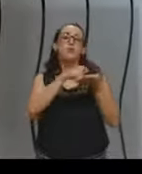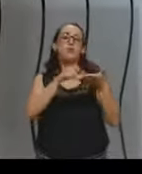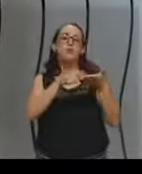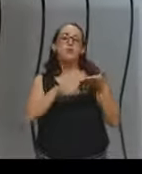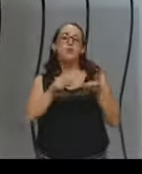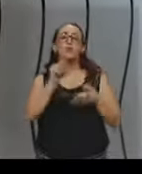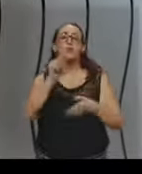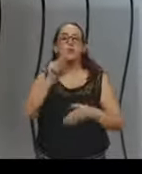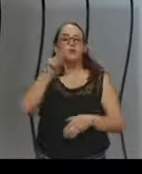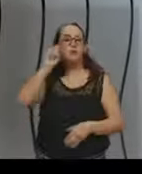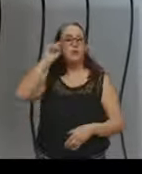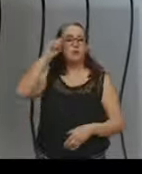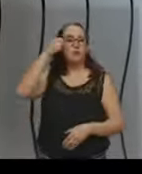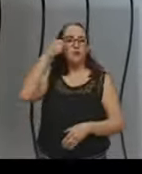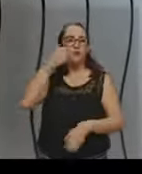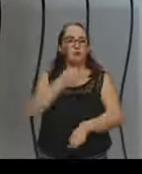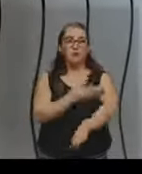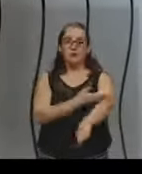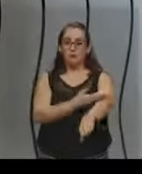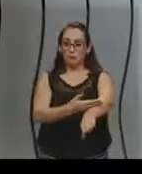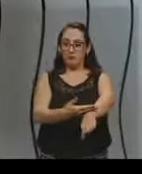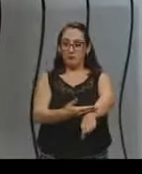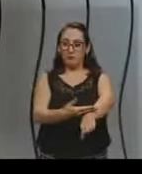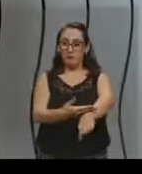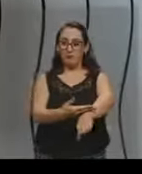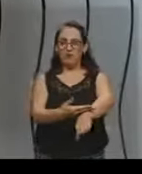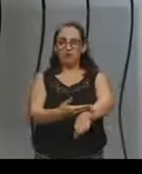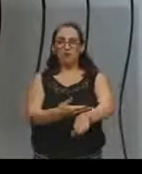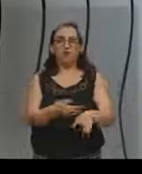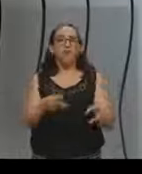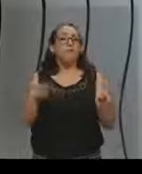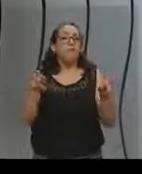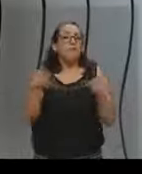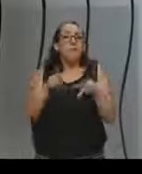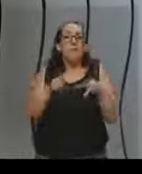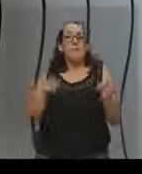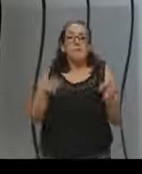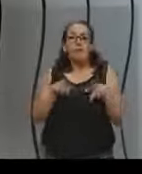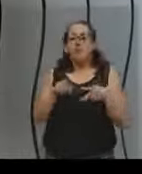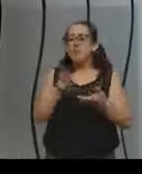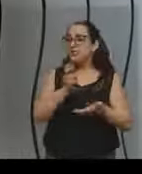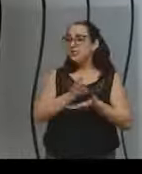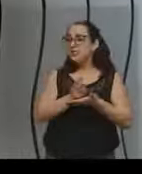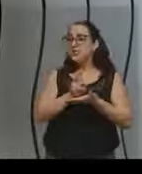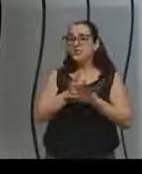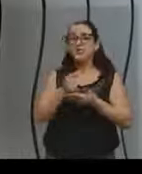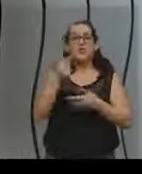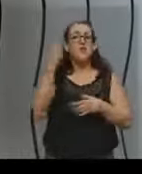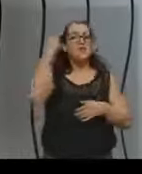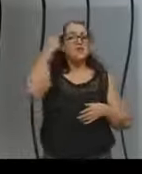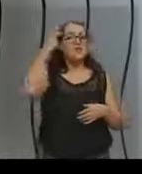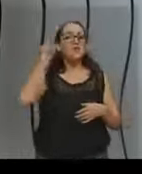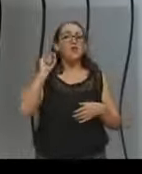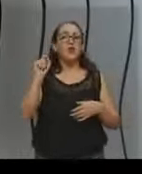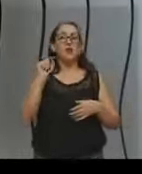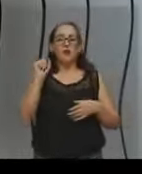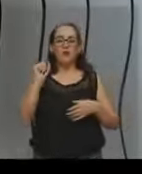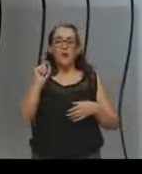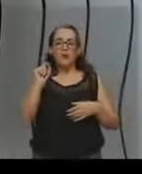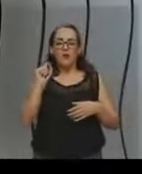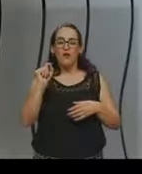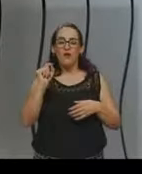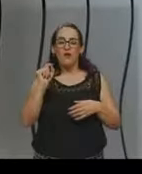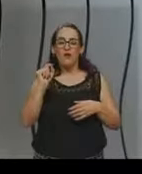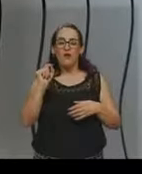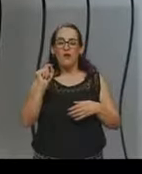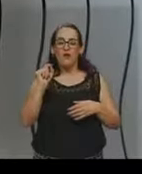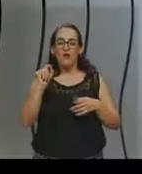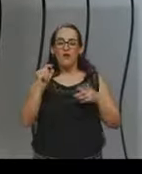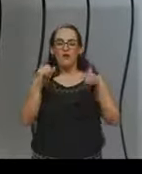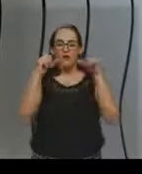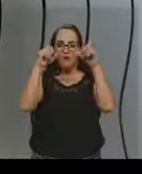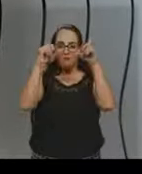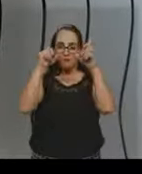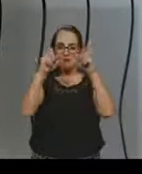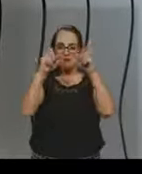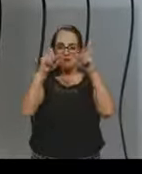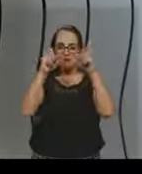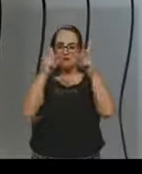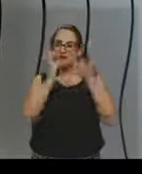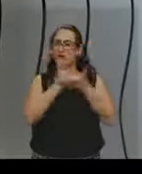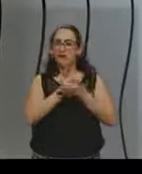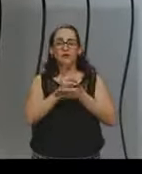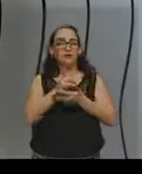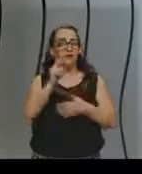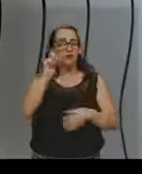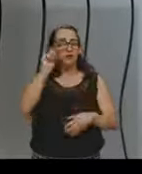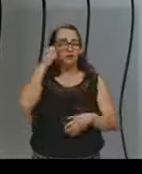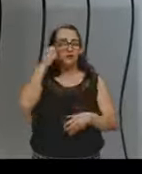pensando que a imagem que era reproduzida na câmera escura fosse preta e branca. Mas eu